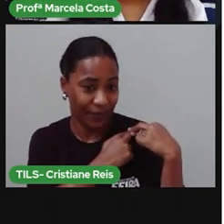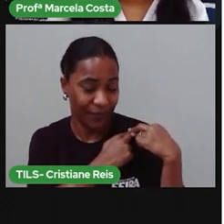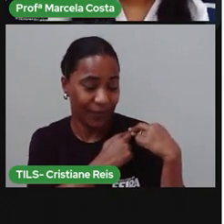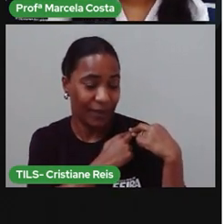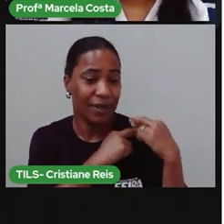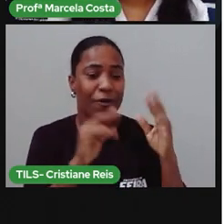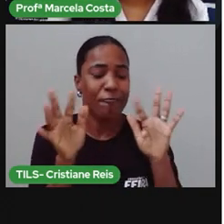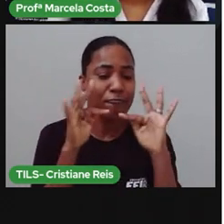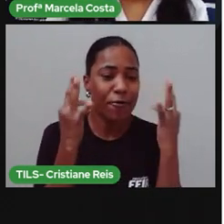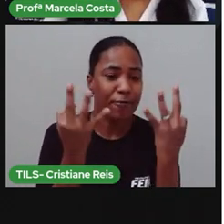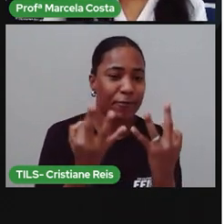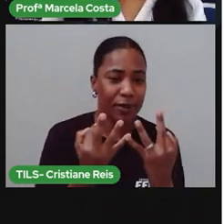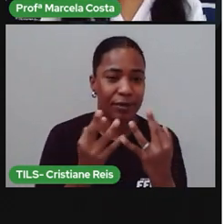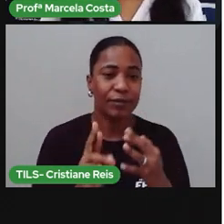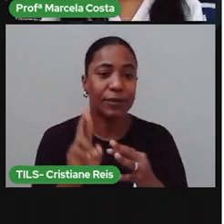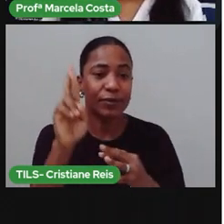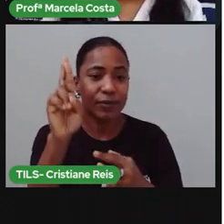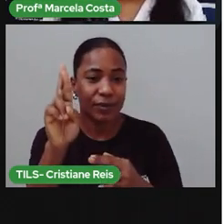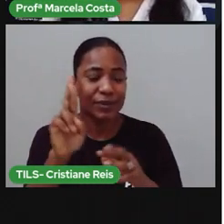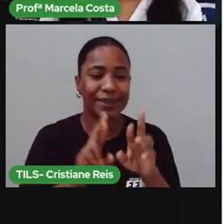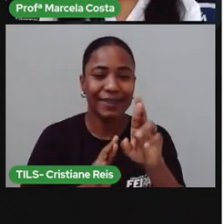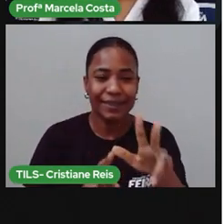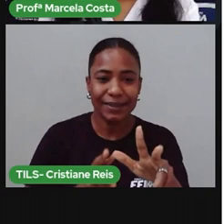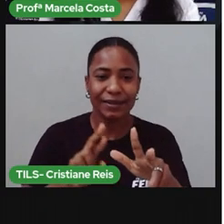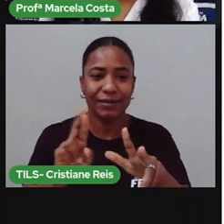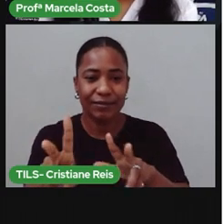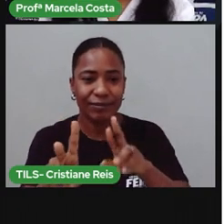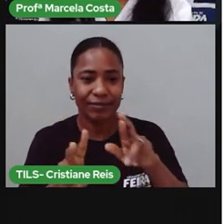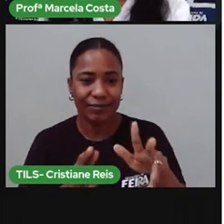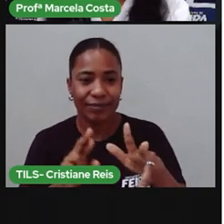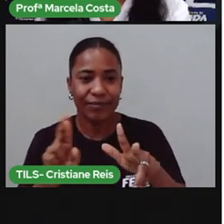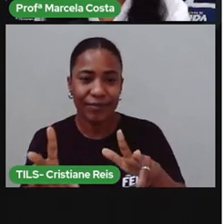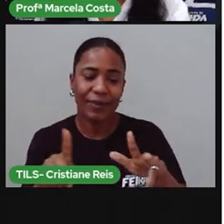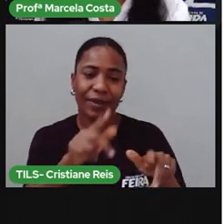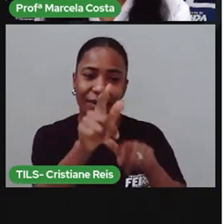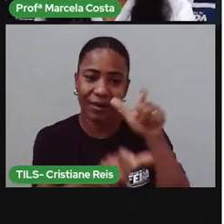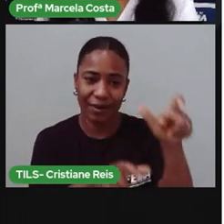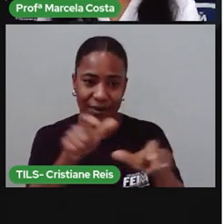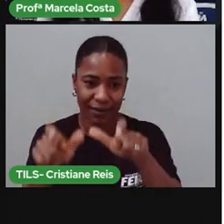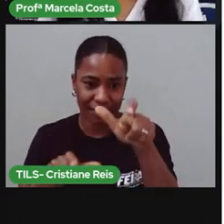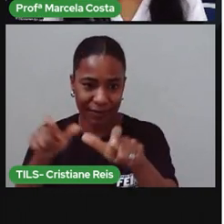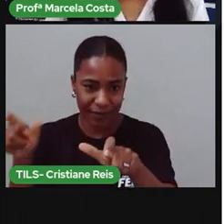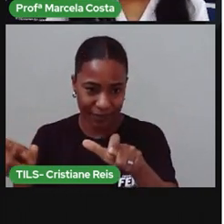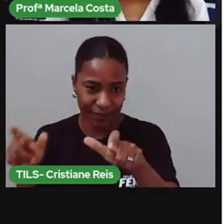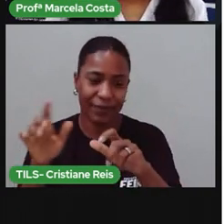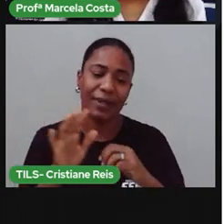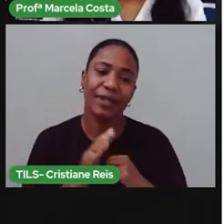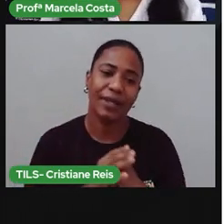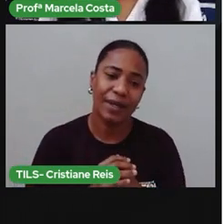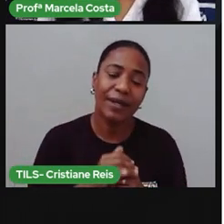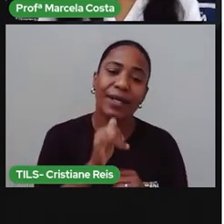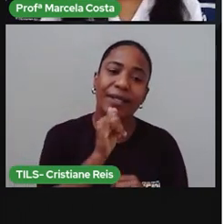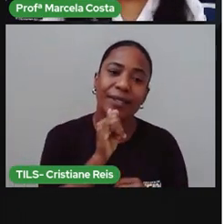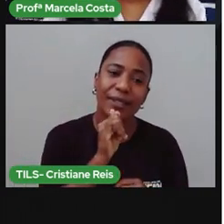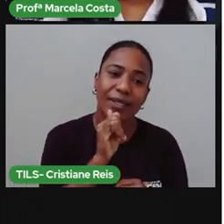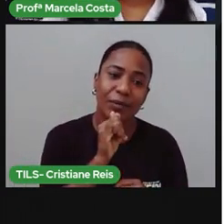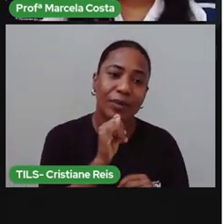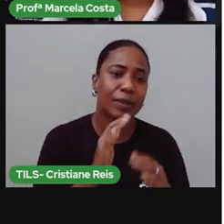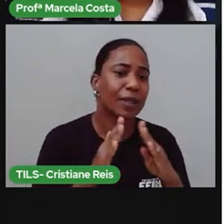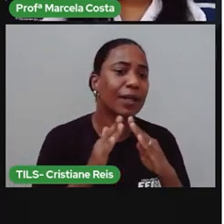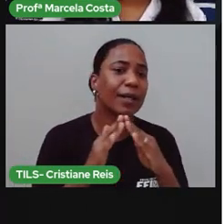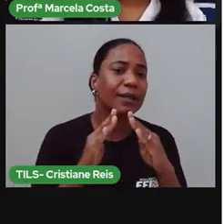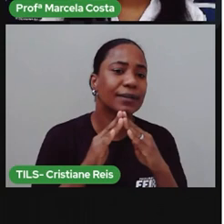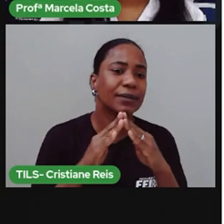pelos familiares são diferentes de família para família. Por exemplo, na sua